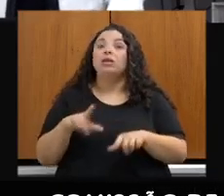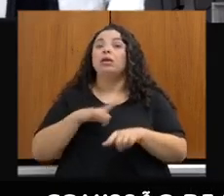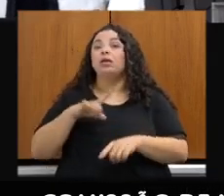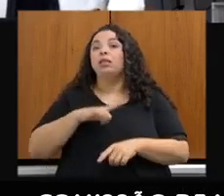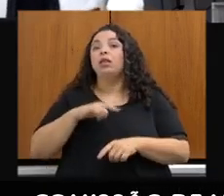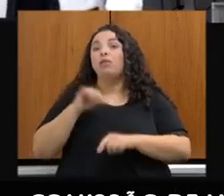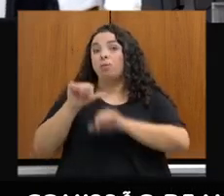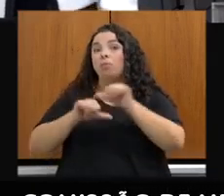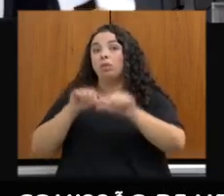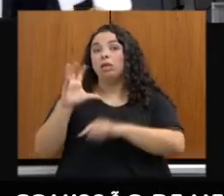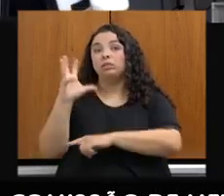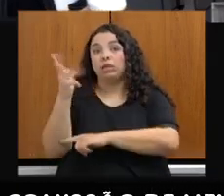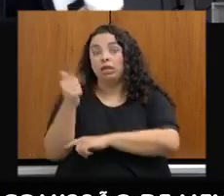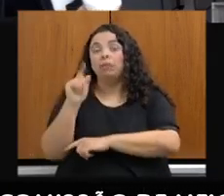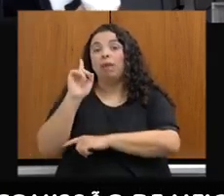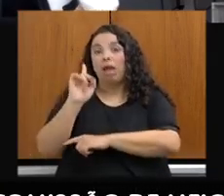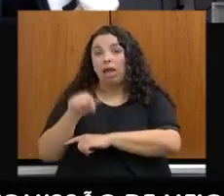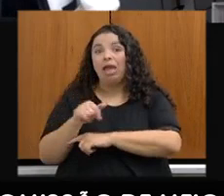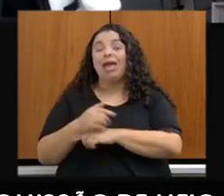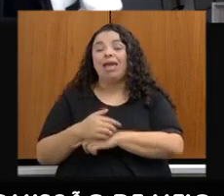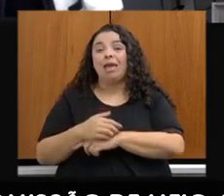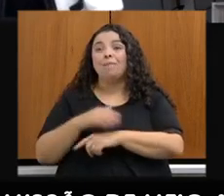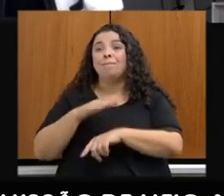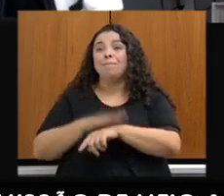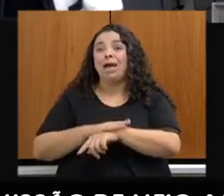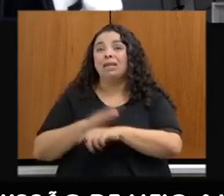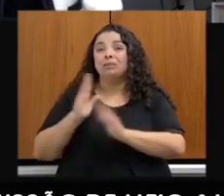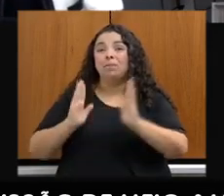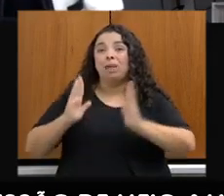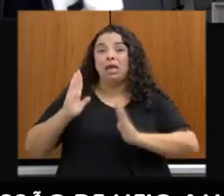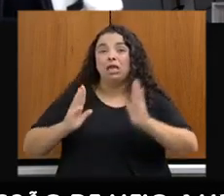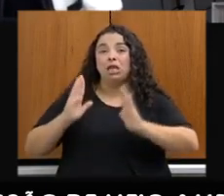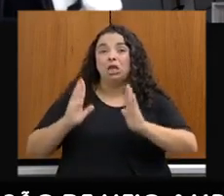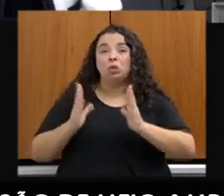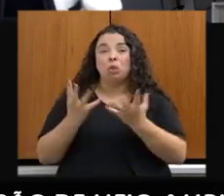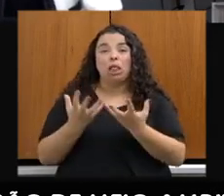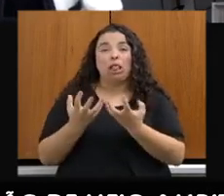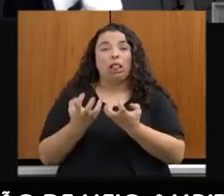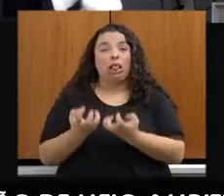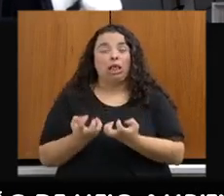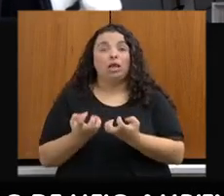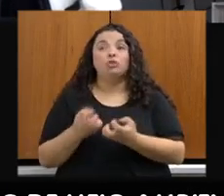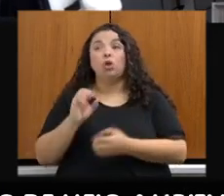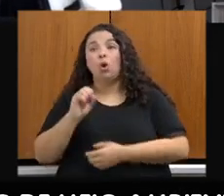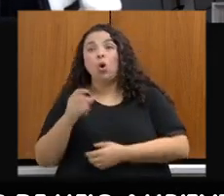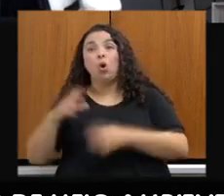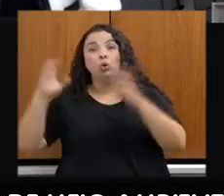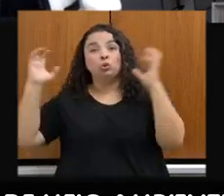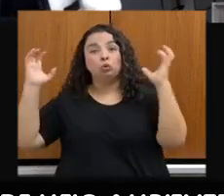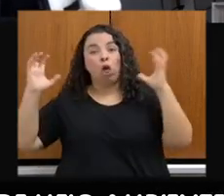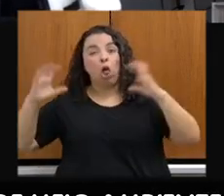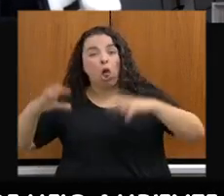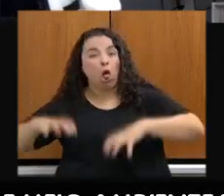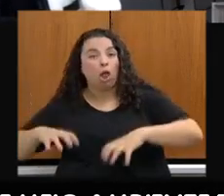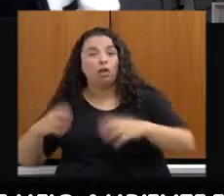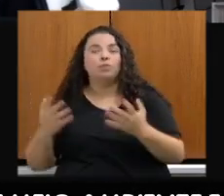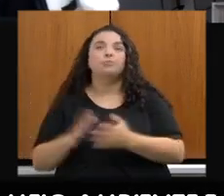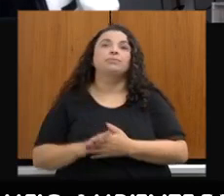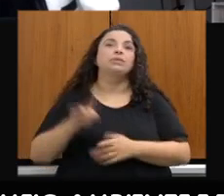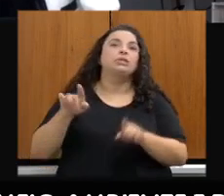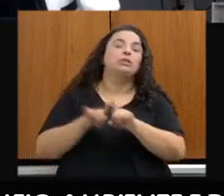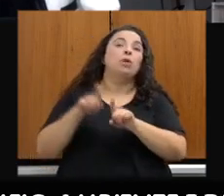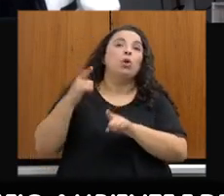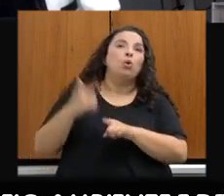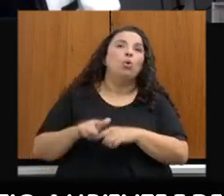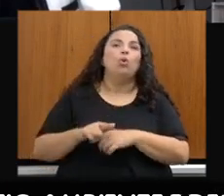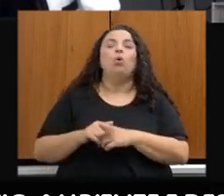é o aumento das estiagens severas, também das chuvas intensas. A Bacia do Doce e Zona da Mata